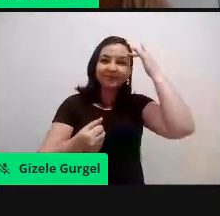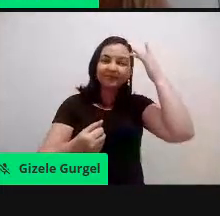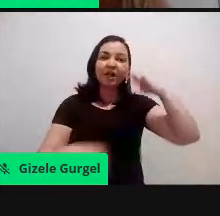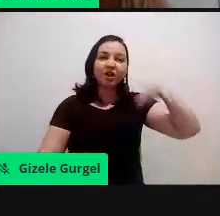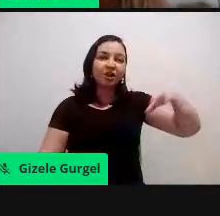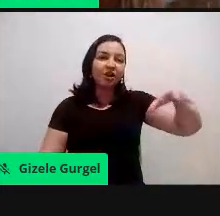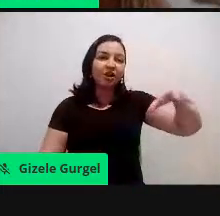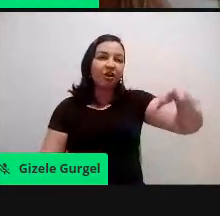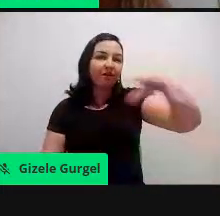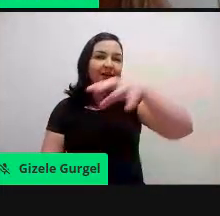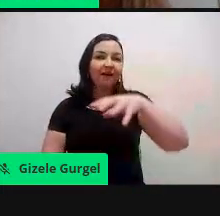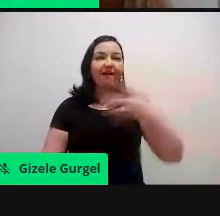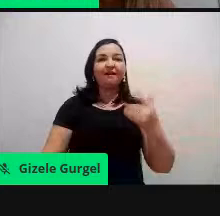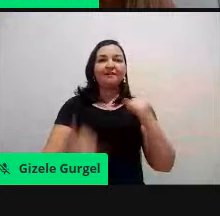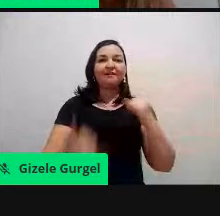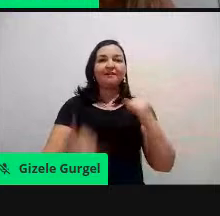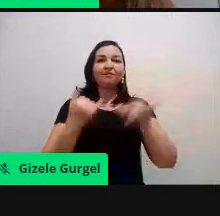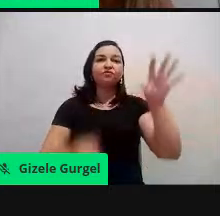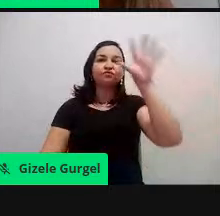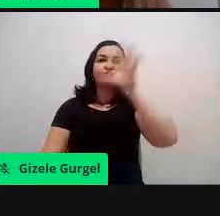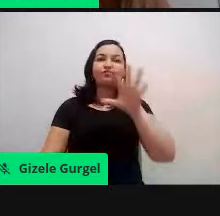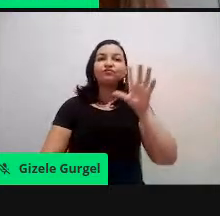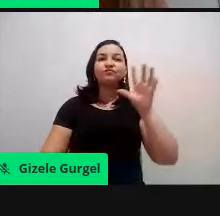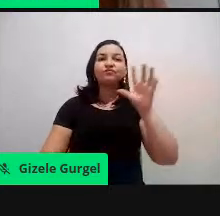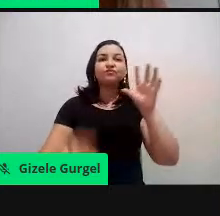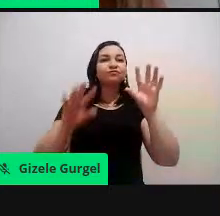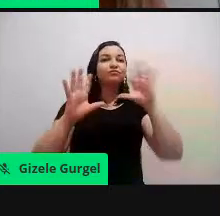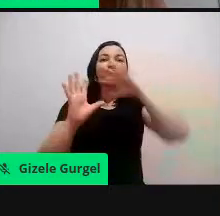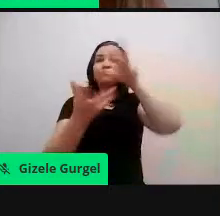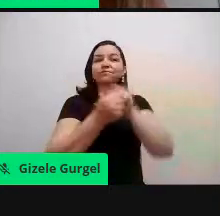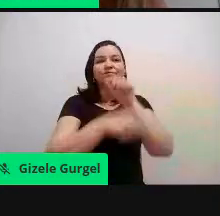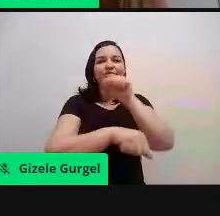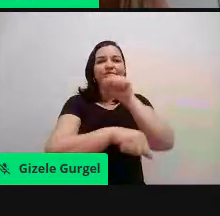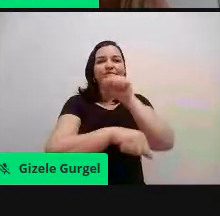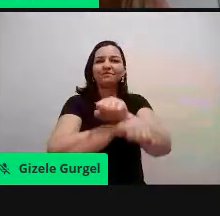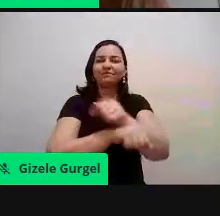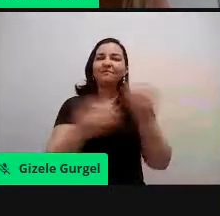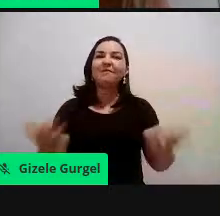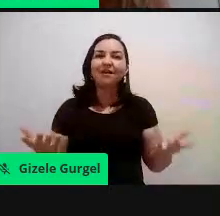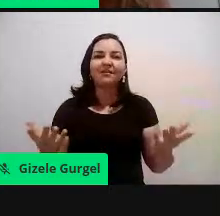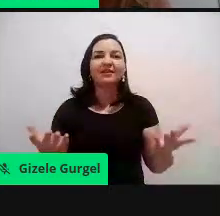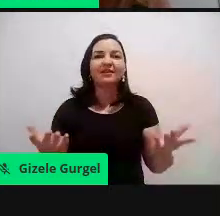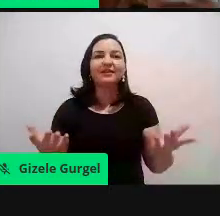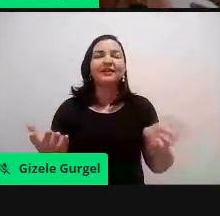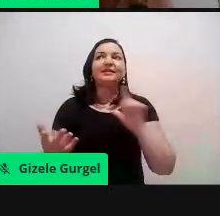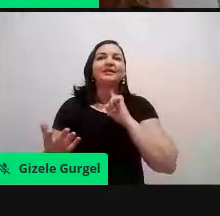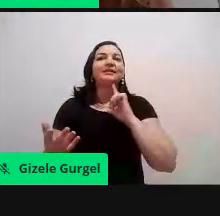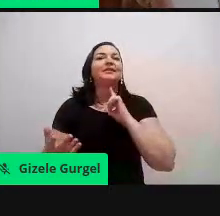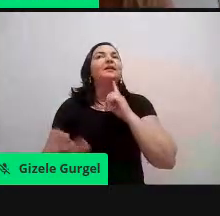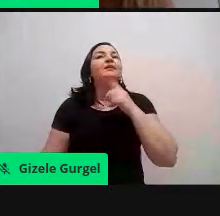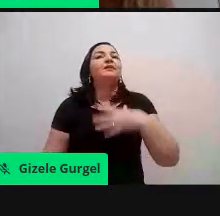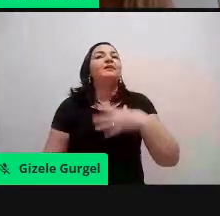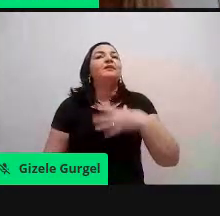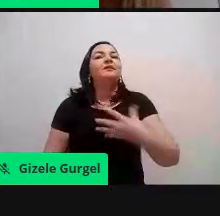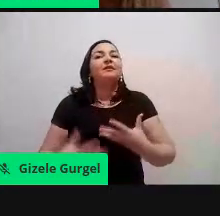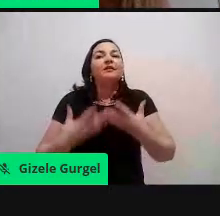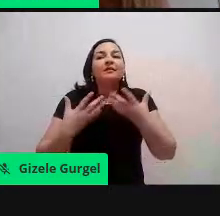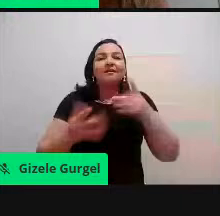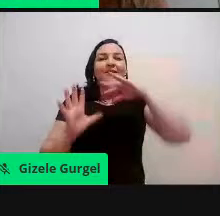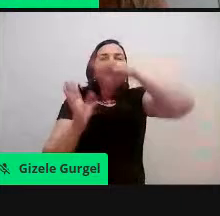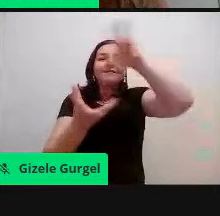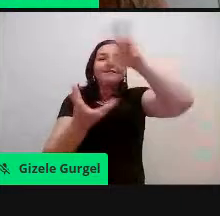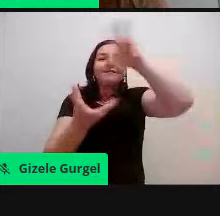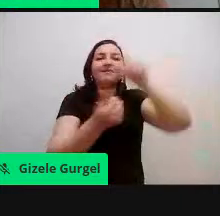locais, regionais, a nível global, pararam. Então, isso deu um suspiro, né, para o planeta,